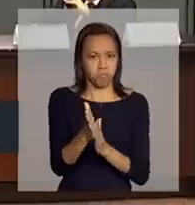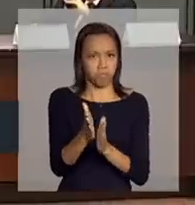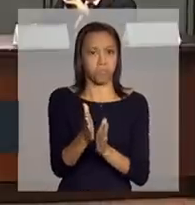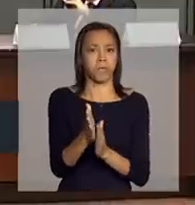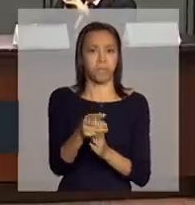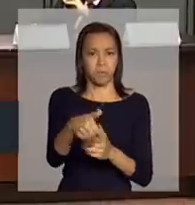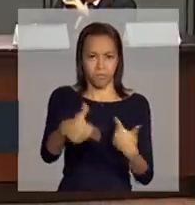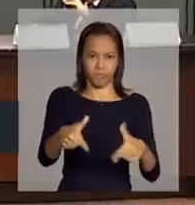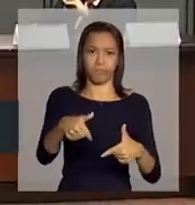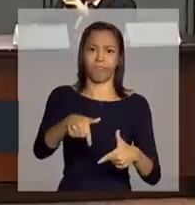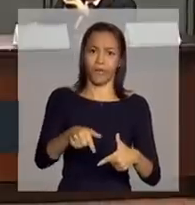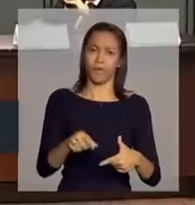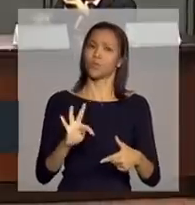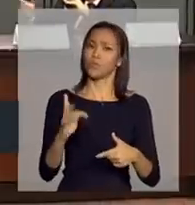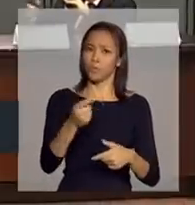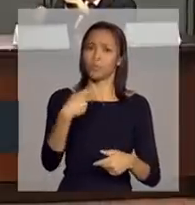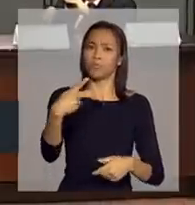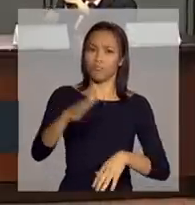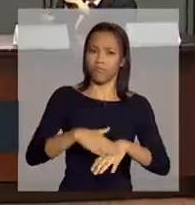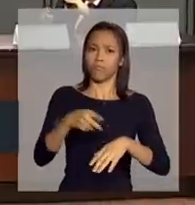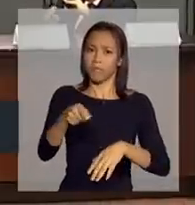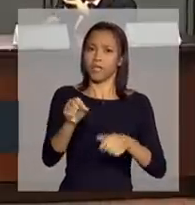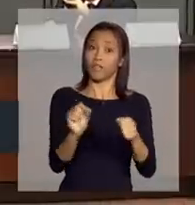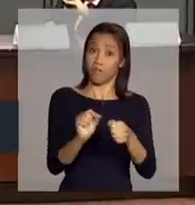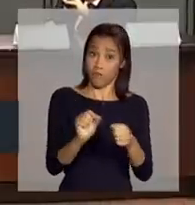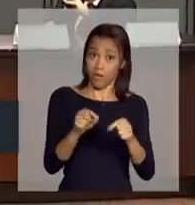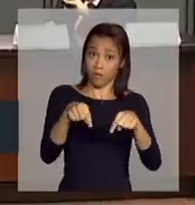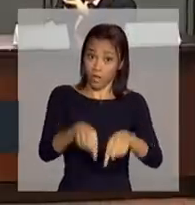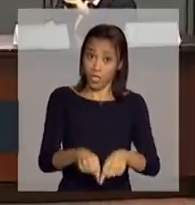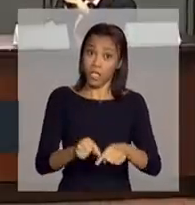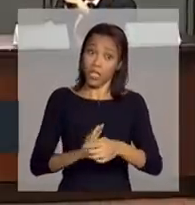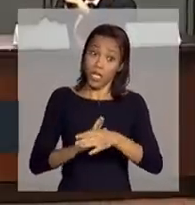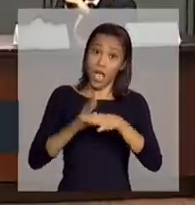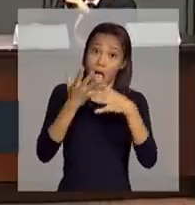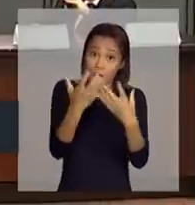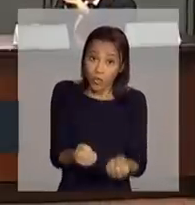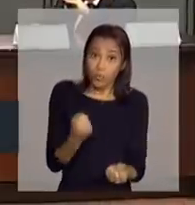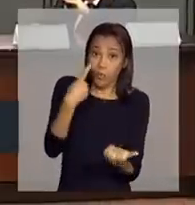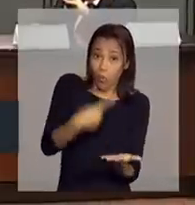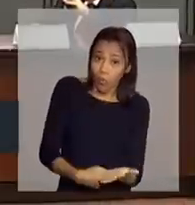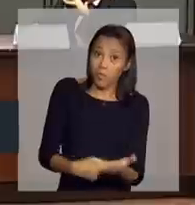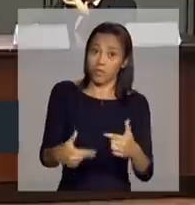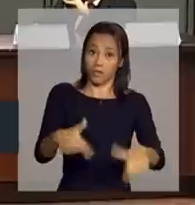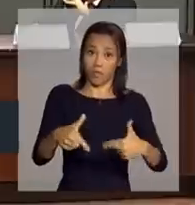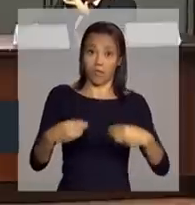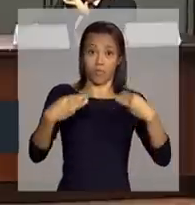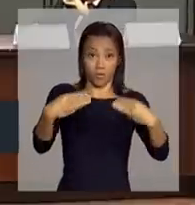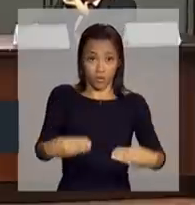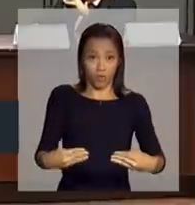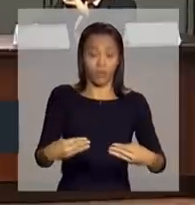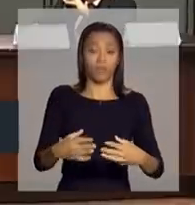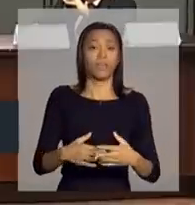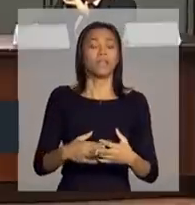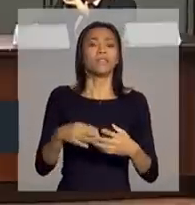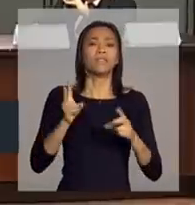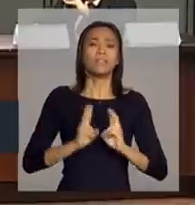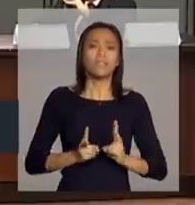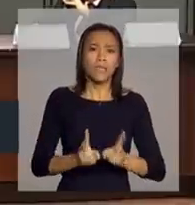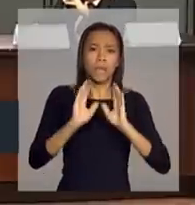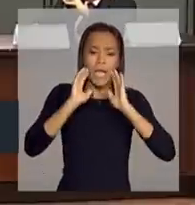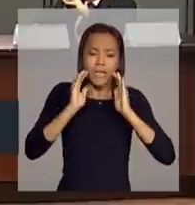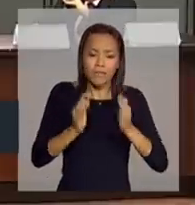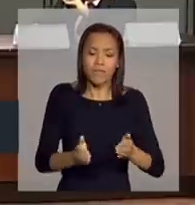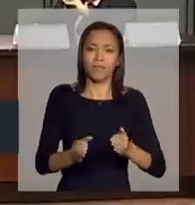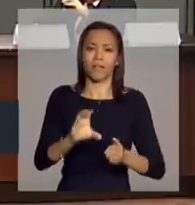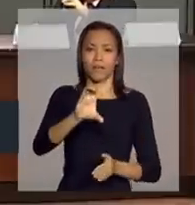do que ele tem feito a partir do momento que entrou, para valorizar cada vez mais a nossa empresa, que é